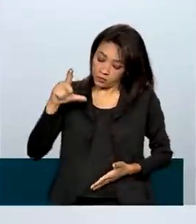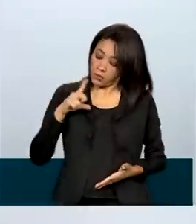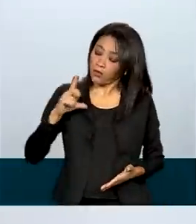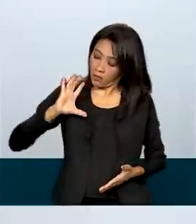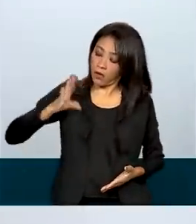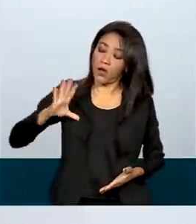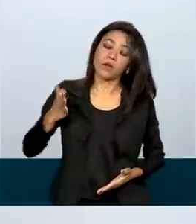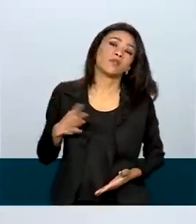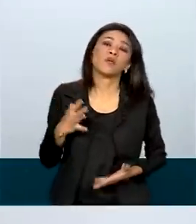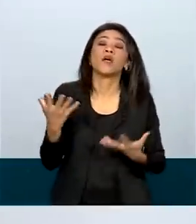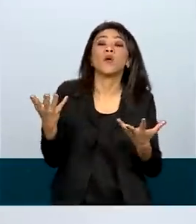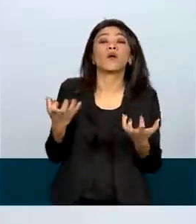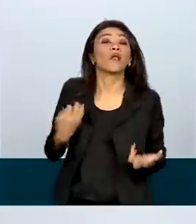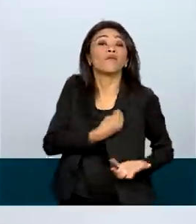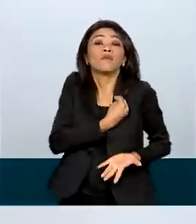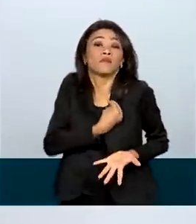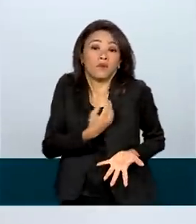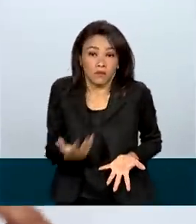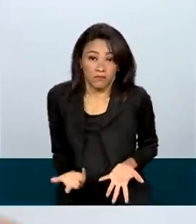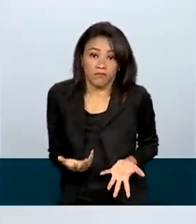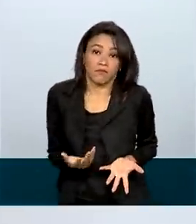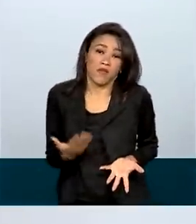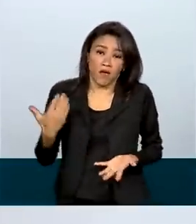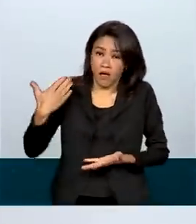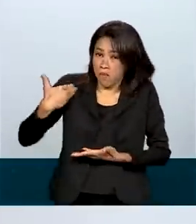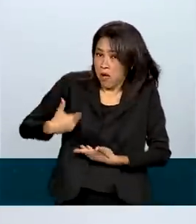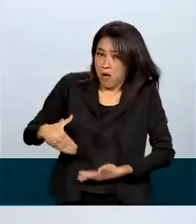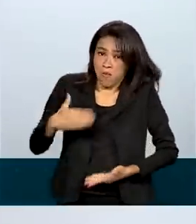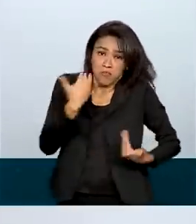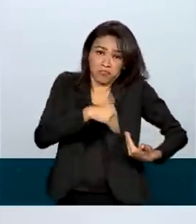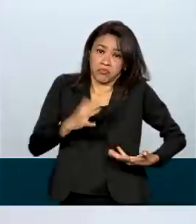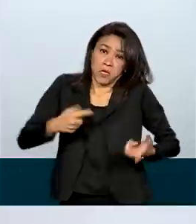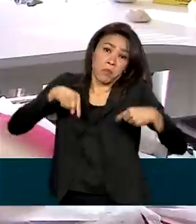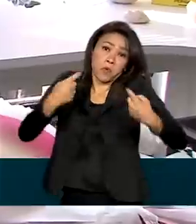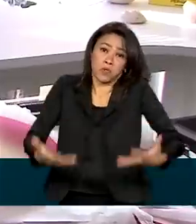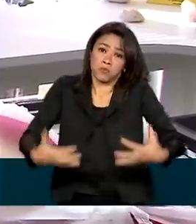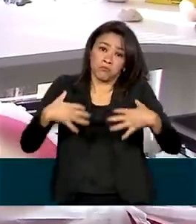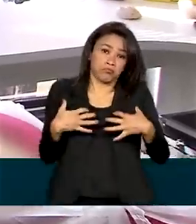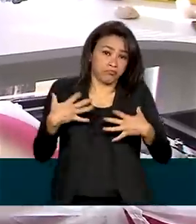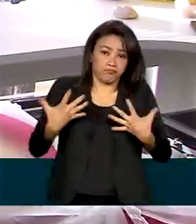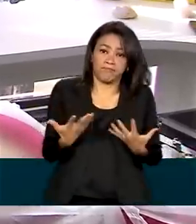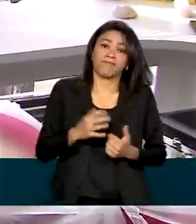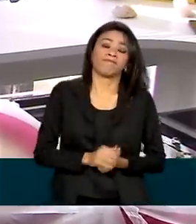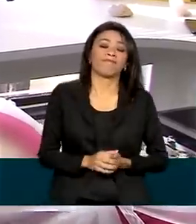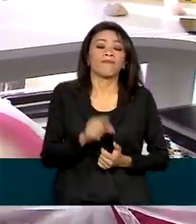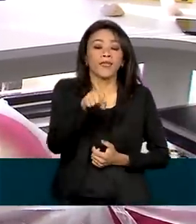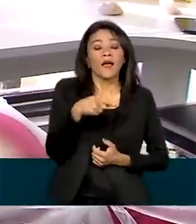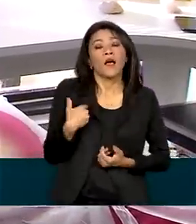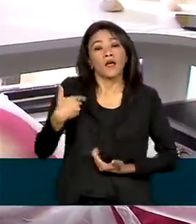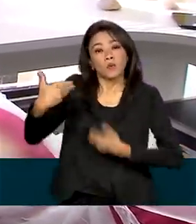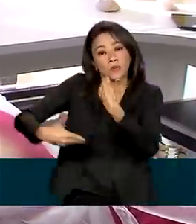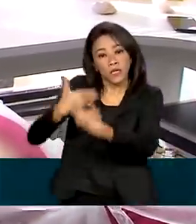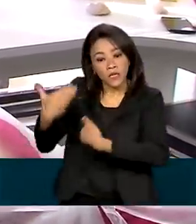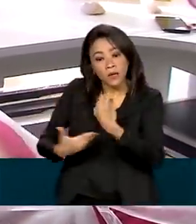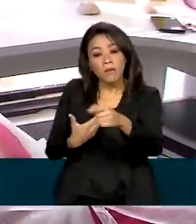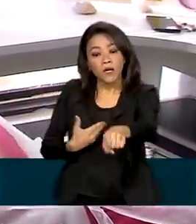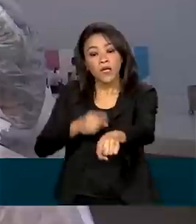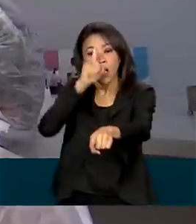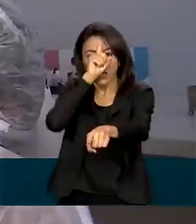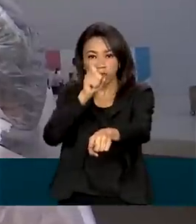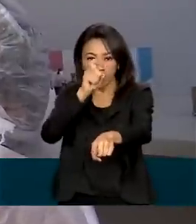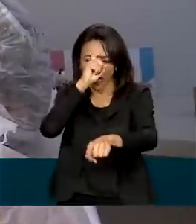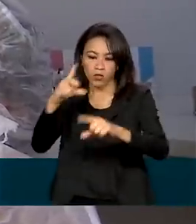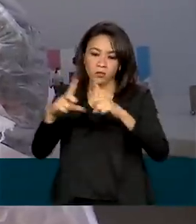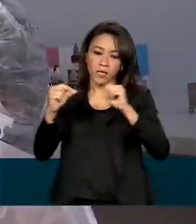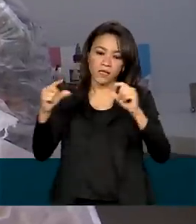O que eu gosto mesmo é de viver. A mama reconstrói depois, né? Durante o tratamento no Hospital Universitário de Brasília,